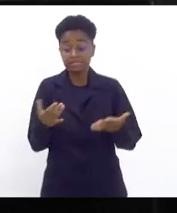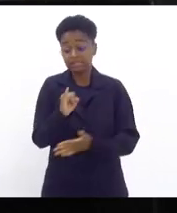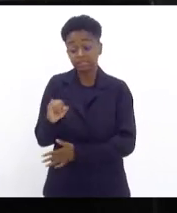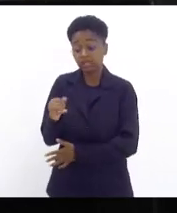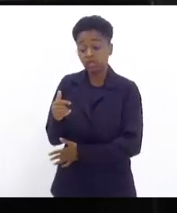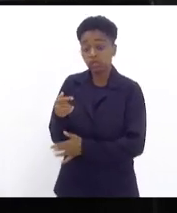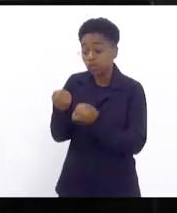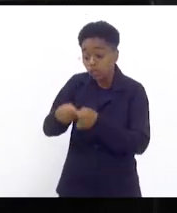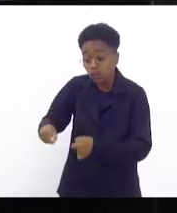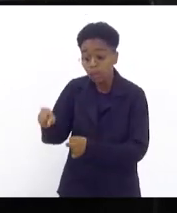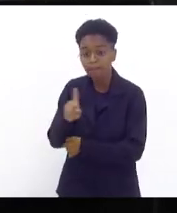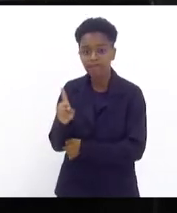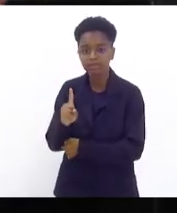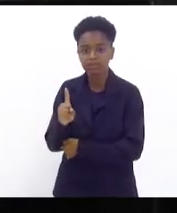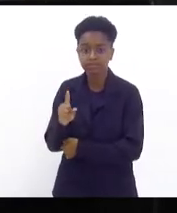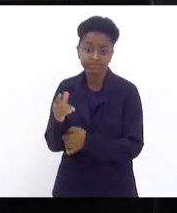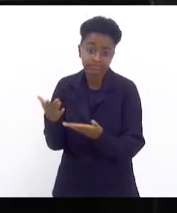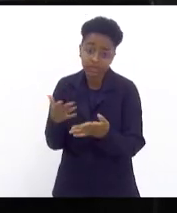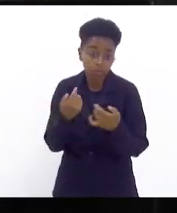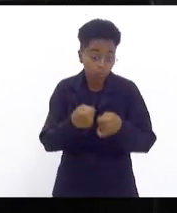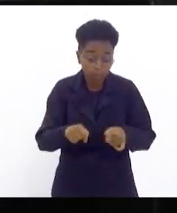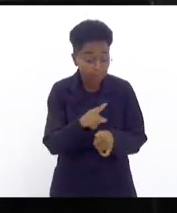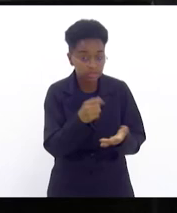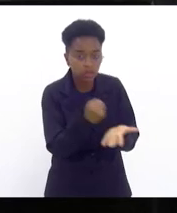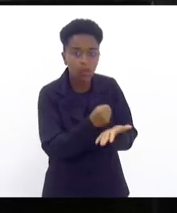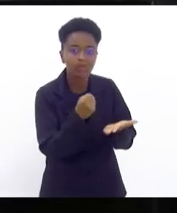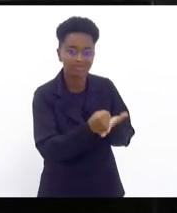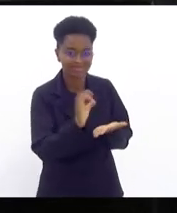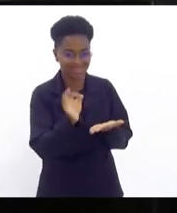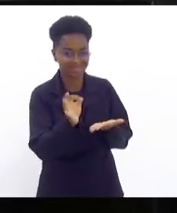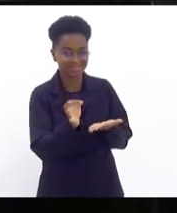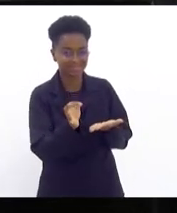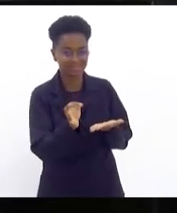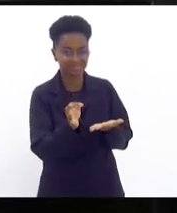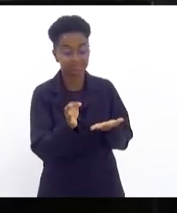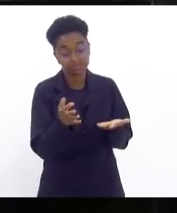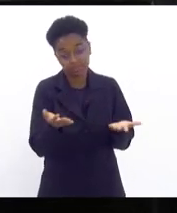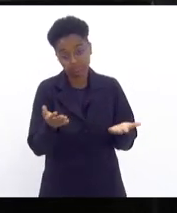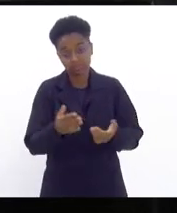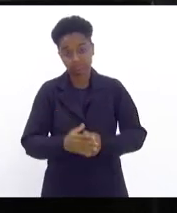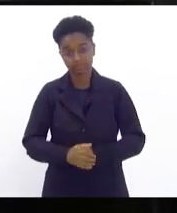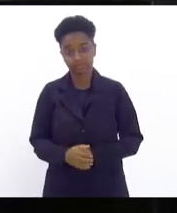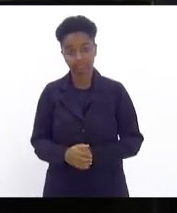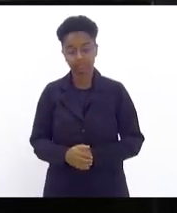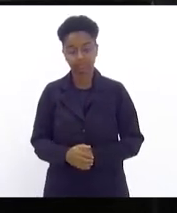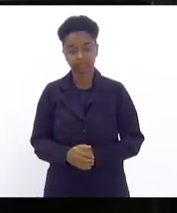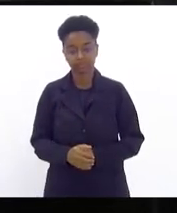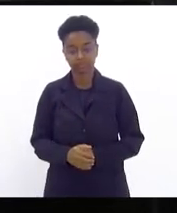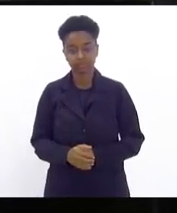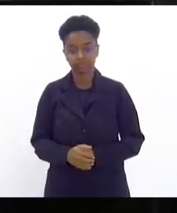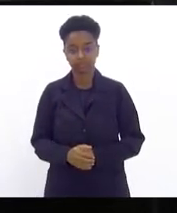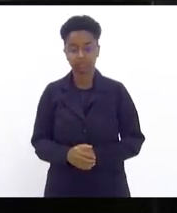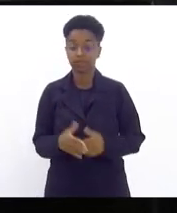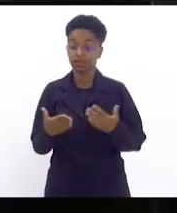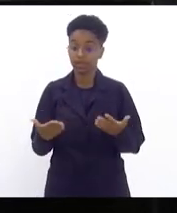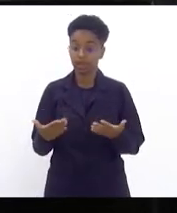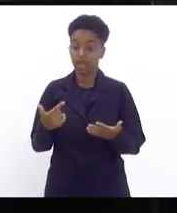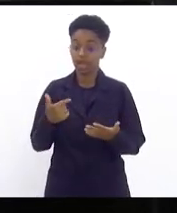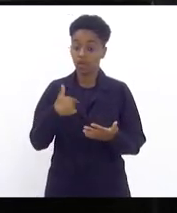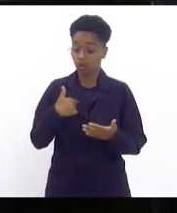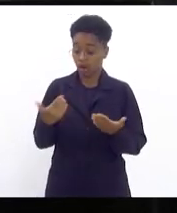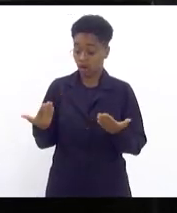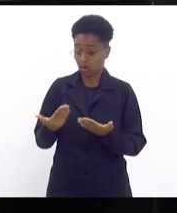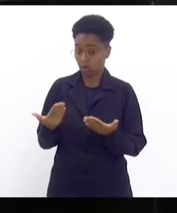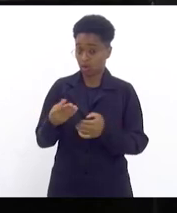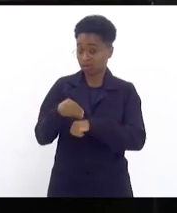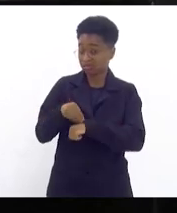carência, não haveria necessidade de contratar professores temporários. e aqui eu passo de